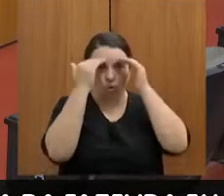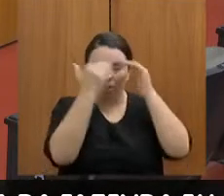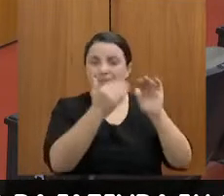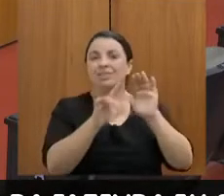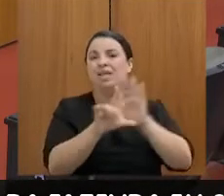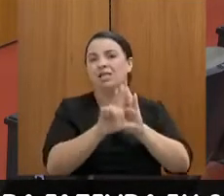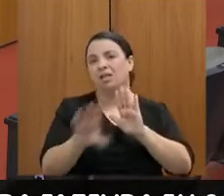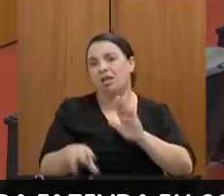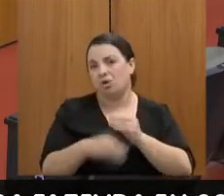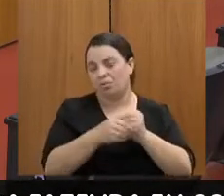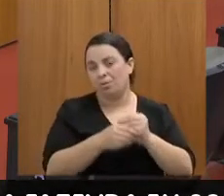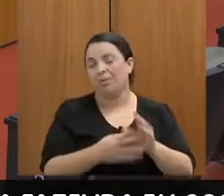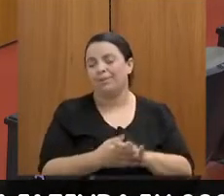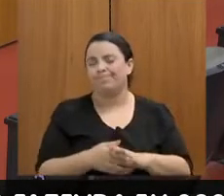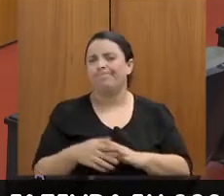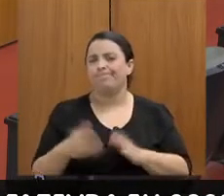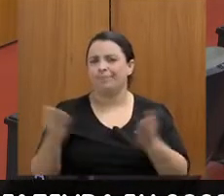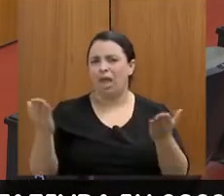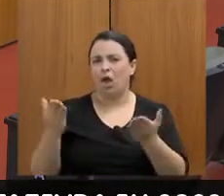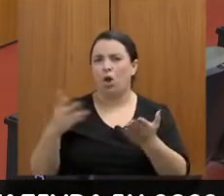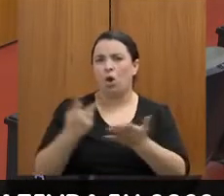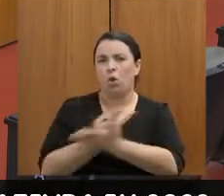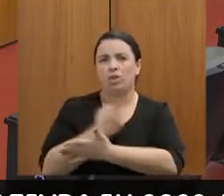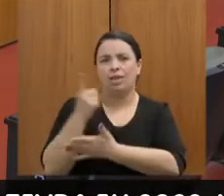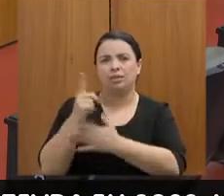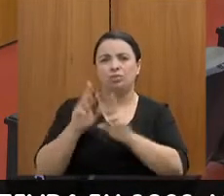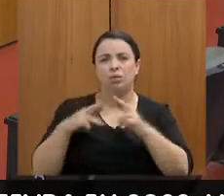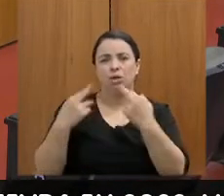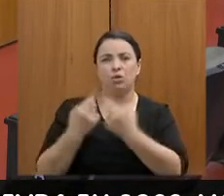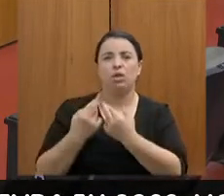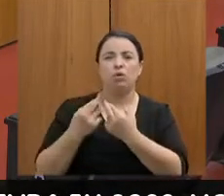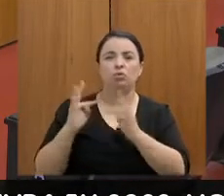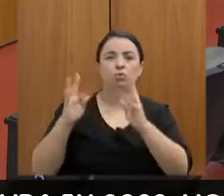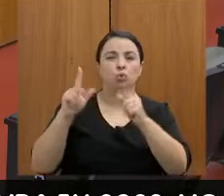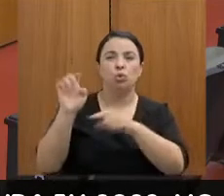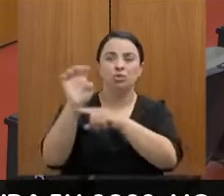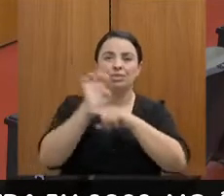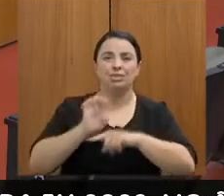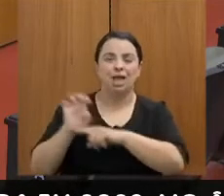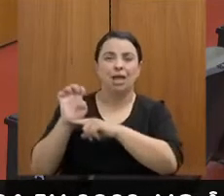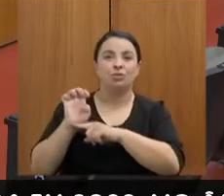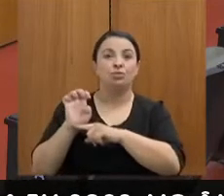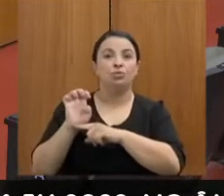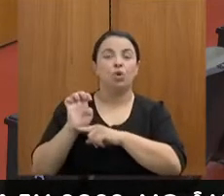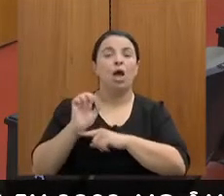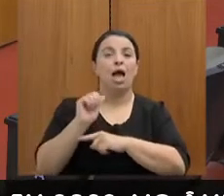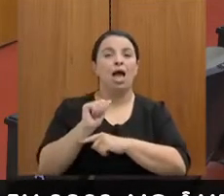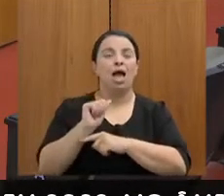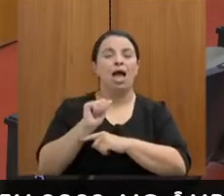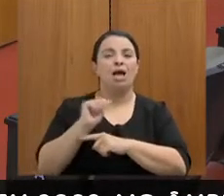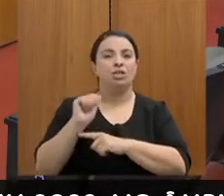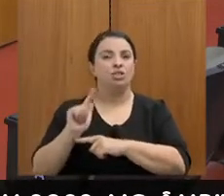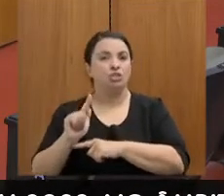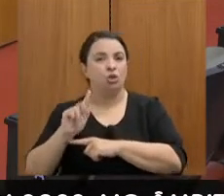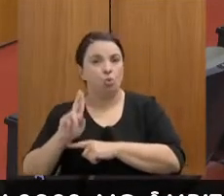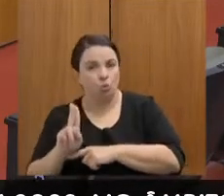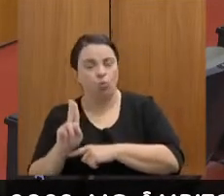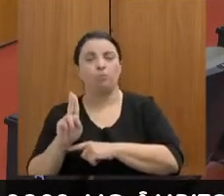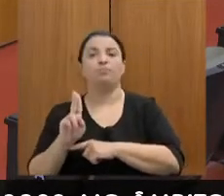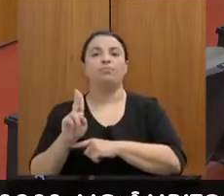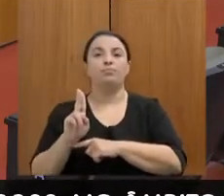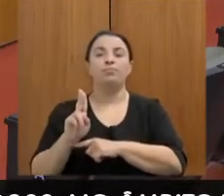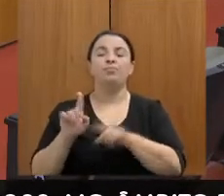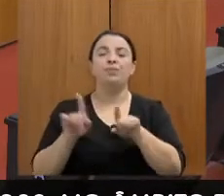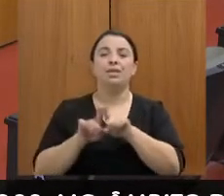uma reunião dos estados, o advogado-geral do estado e o Luiz Cláudio, que é o meu